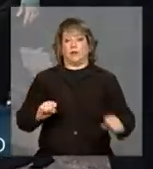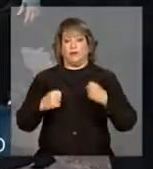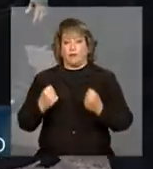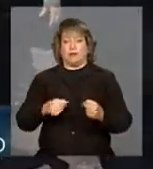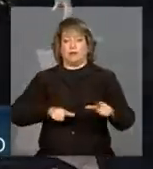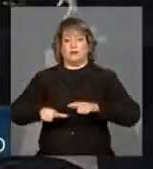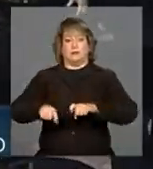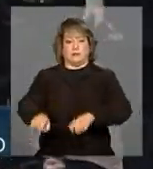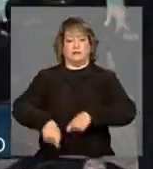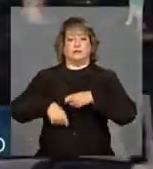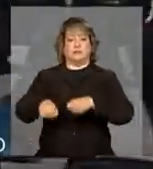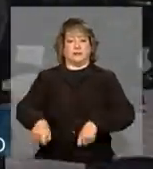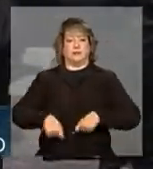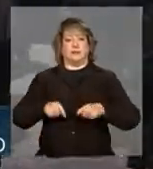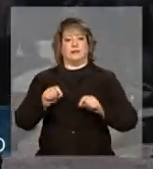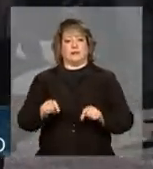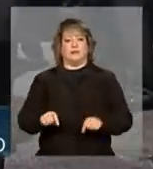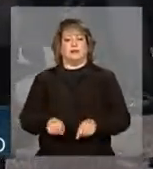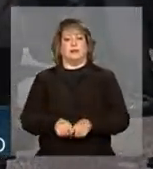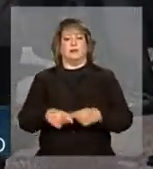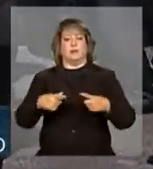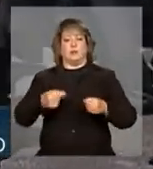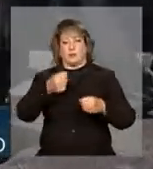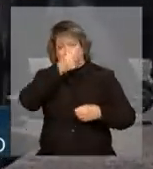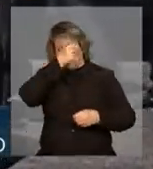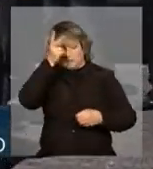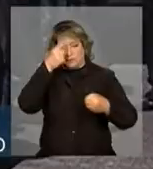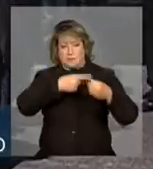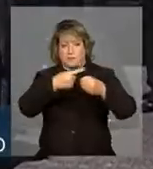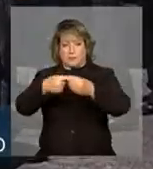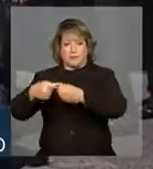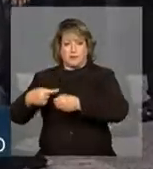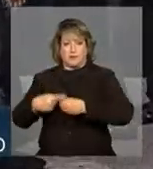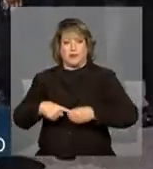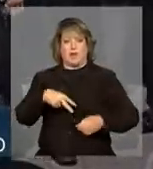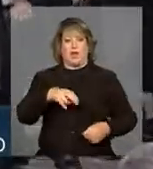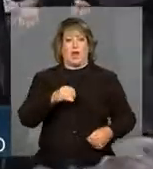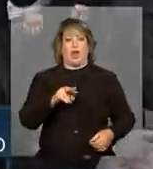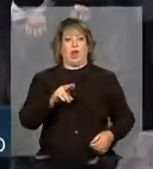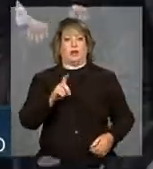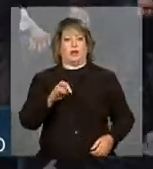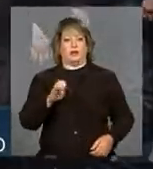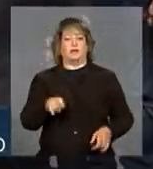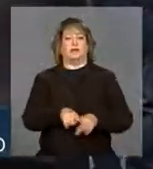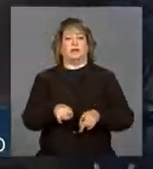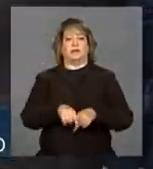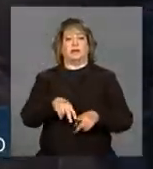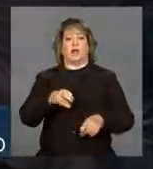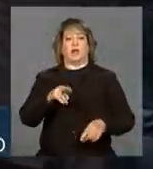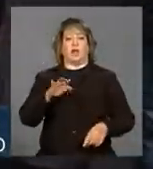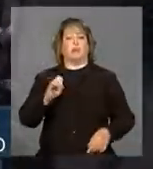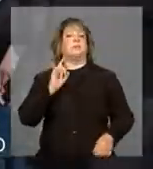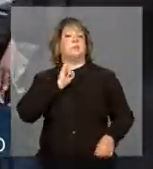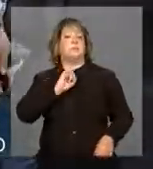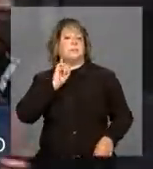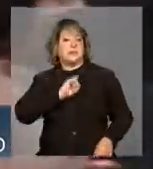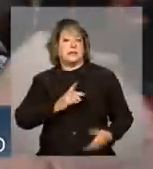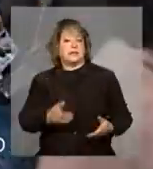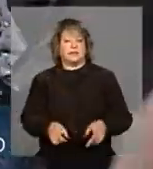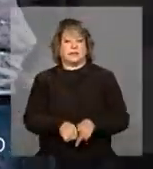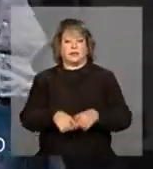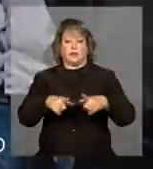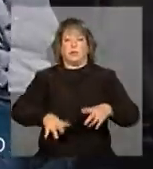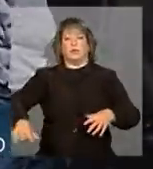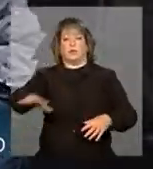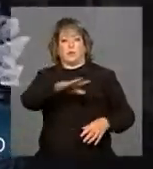da produção agrícola em municípios nordestinos e também do norte de Minas Gerais da